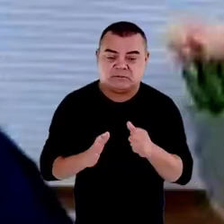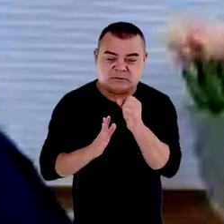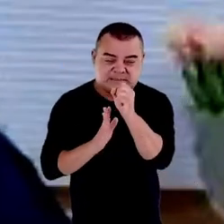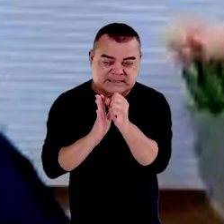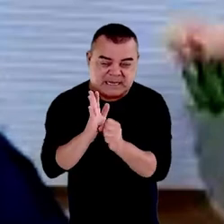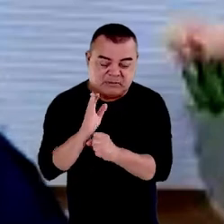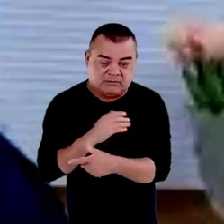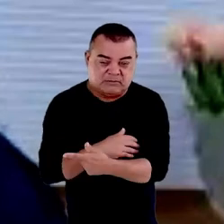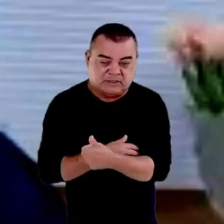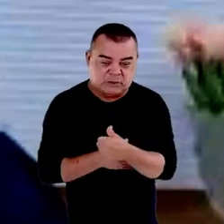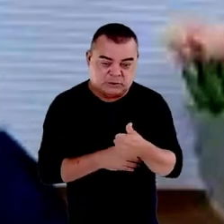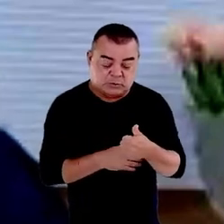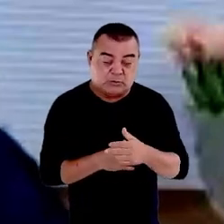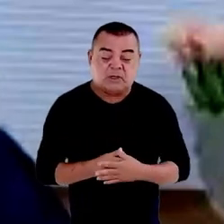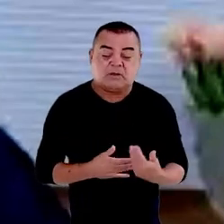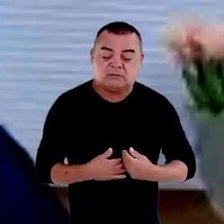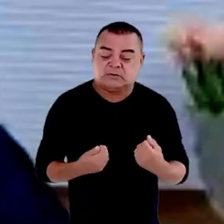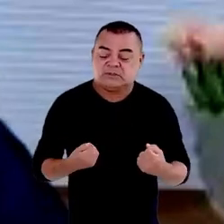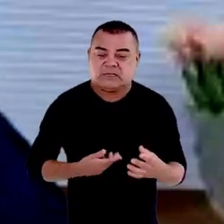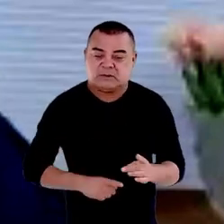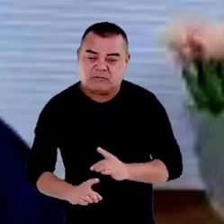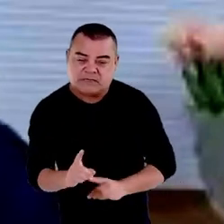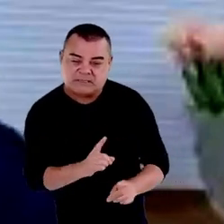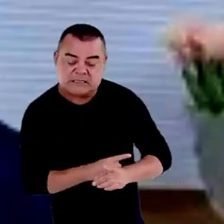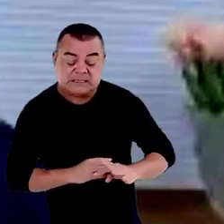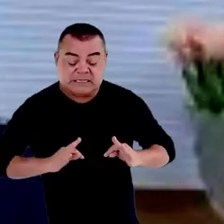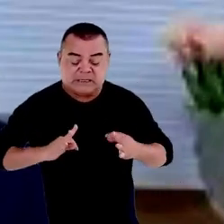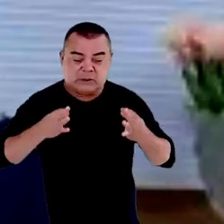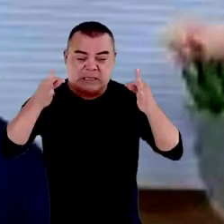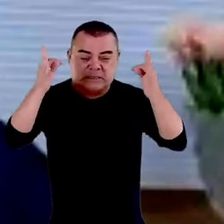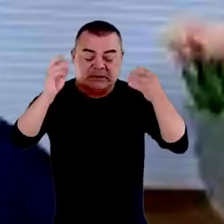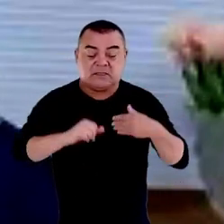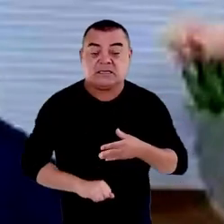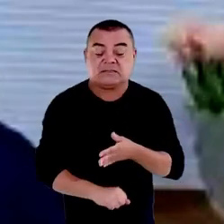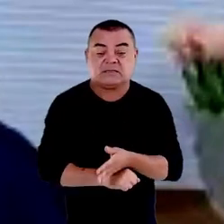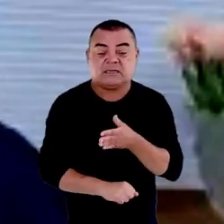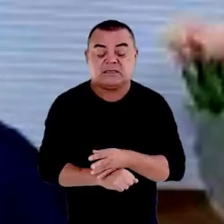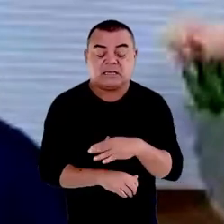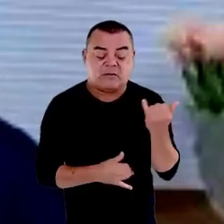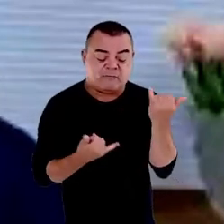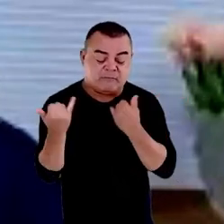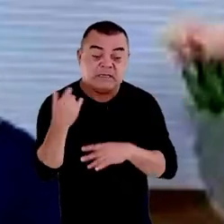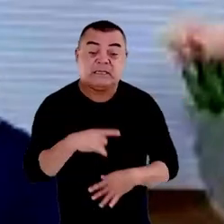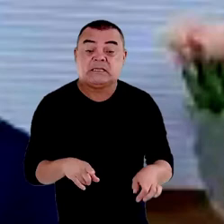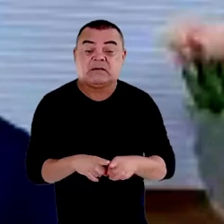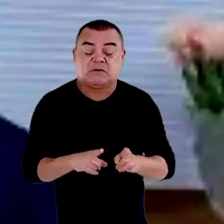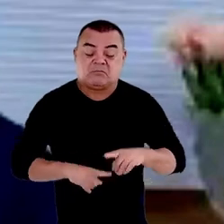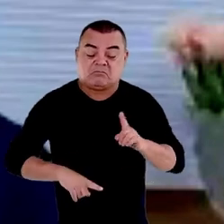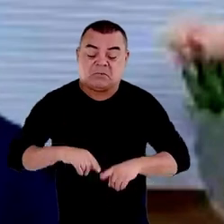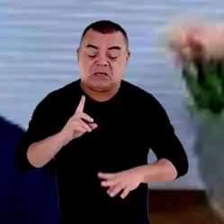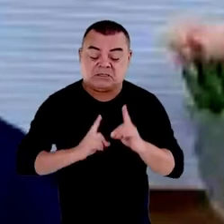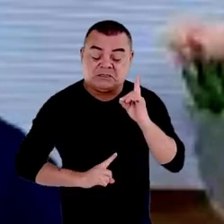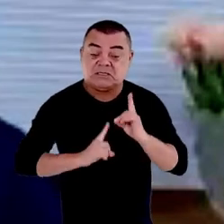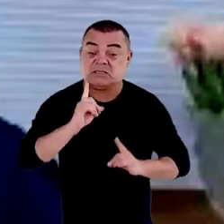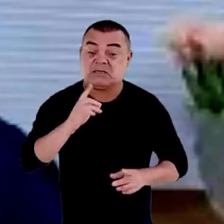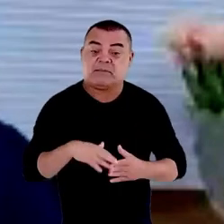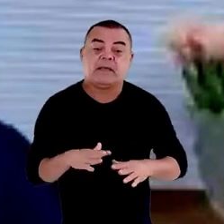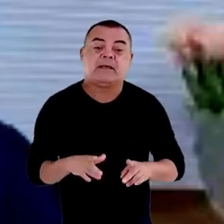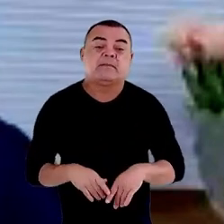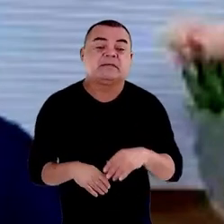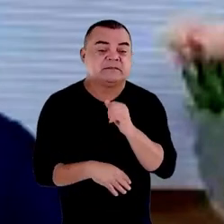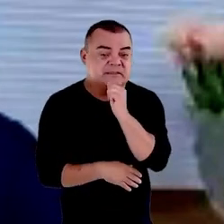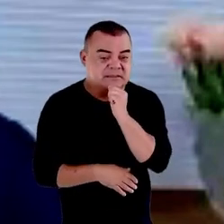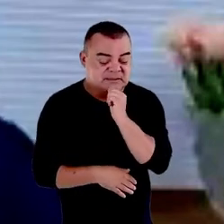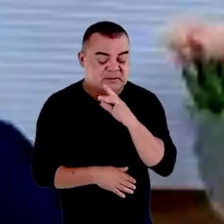debatendo tecnologia acesso a informação a outras mecânicas e dinâmicas mas ainda